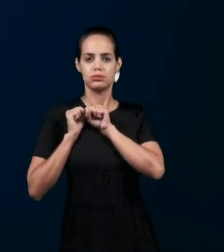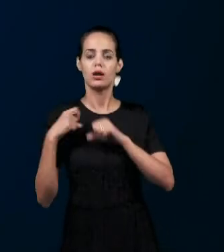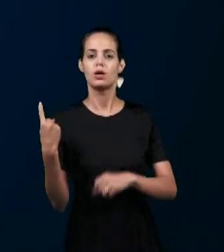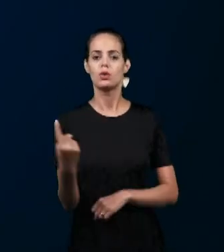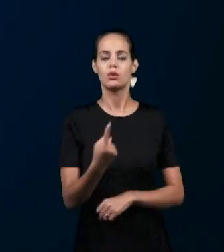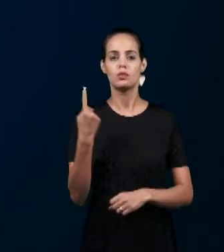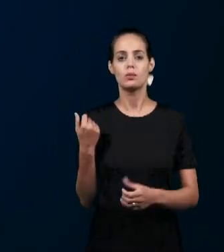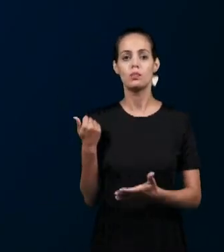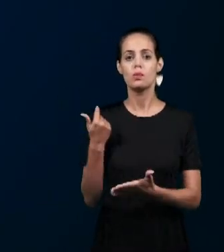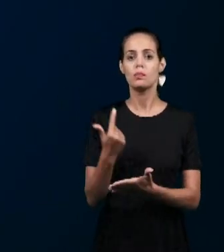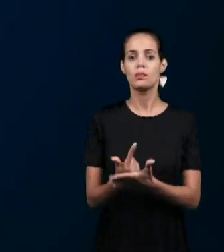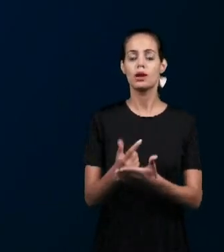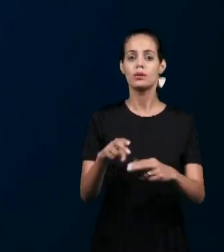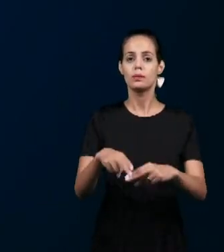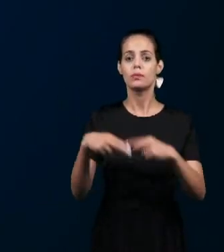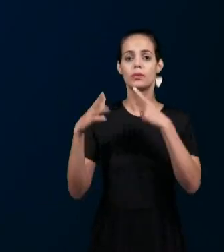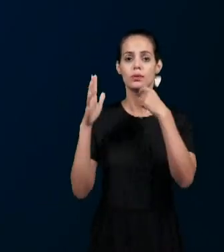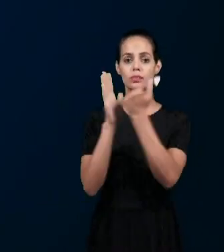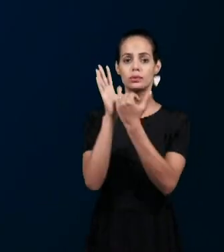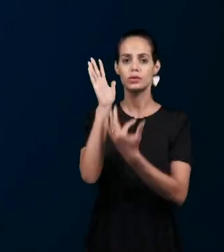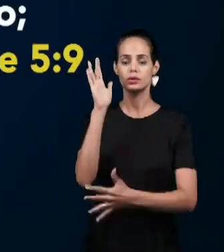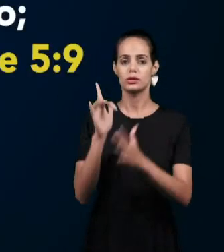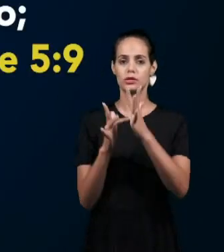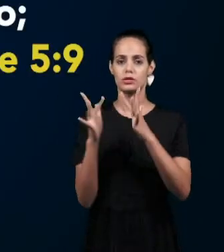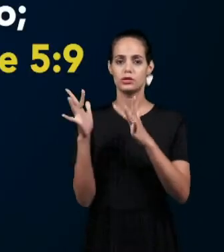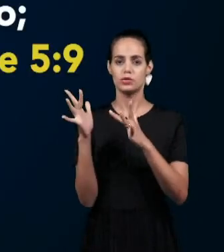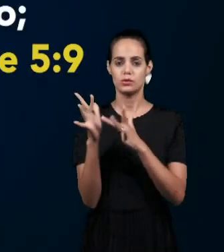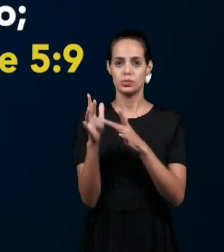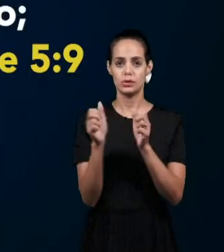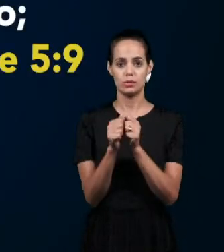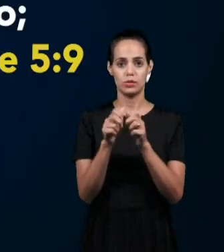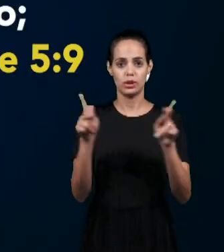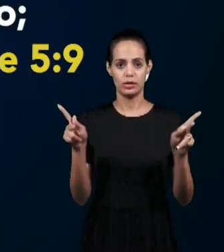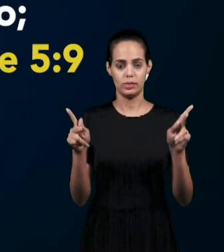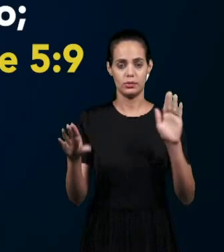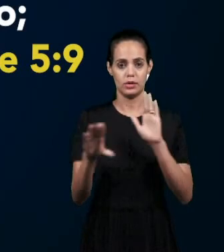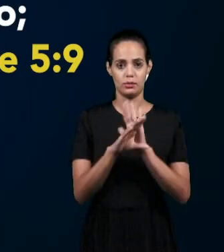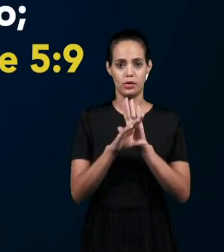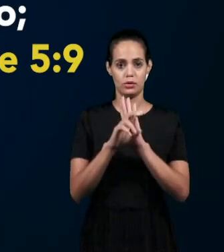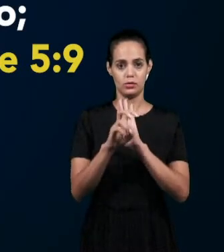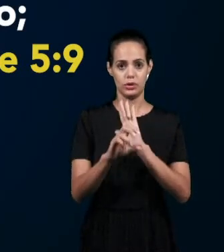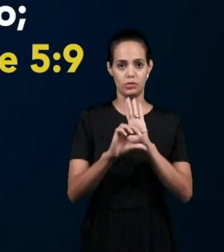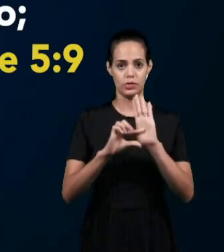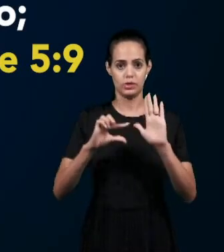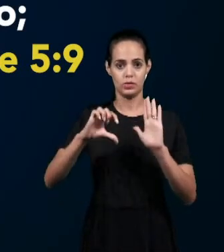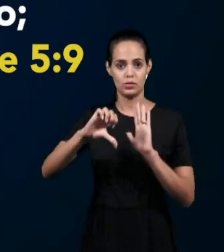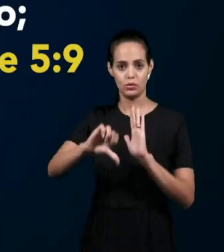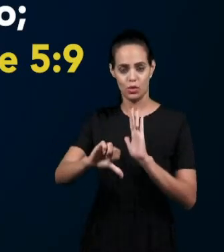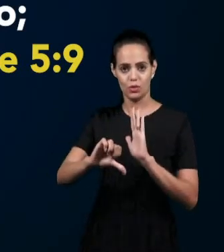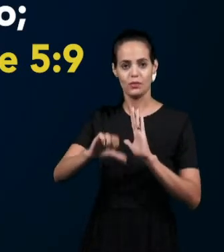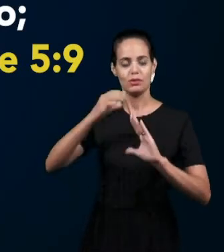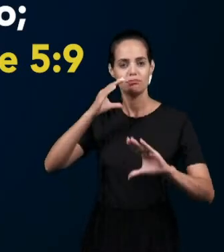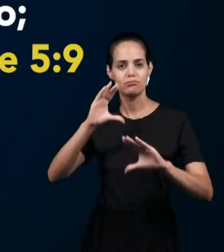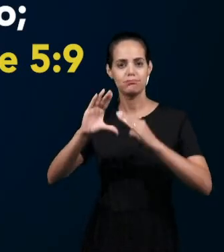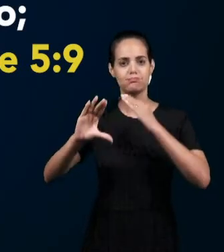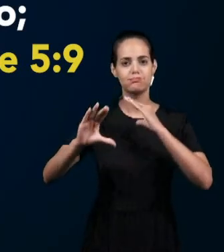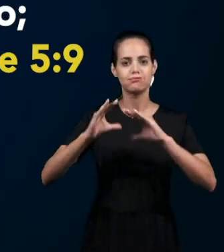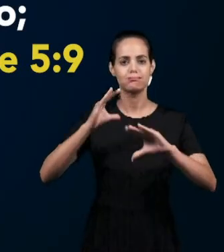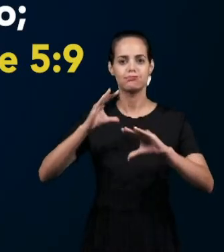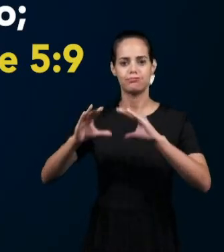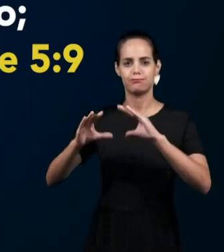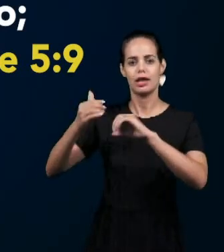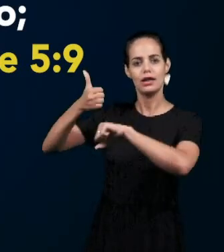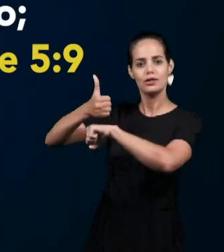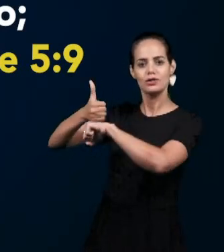Conforme Apocalipse 5, 9 E cantava um cântico dizendo Digno é de tomar o livro